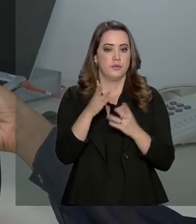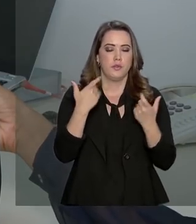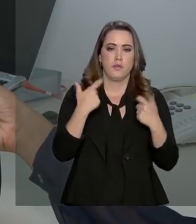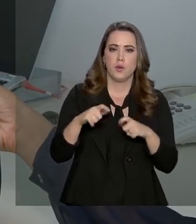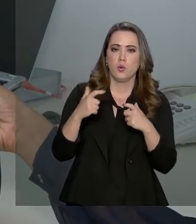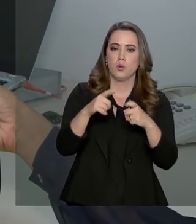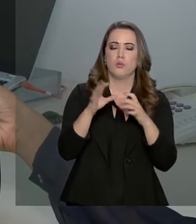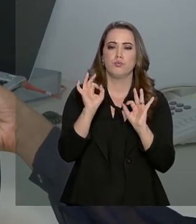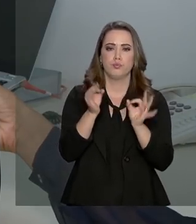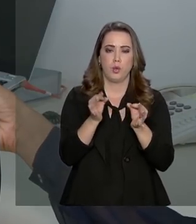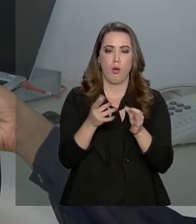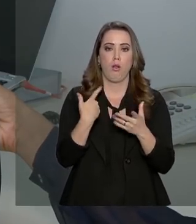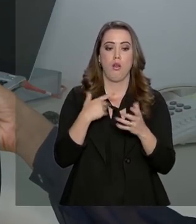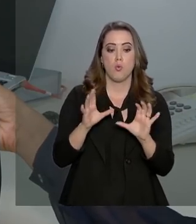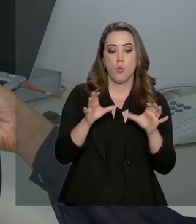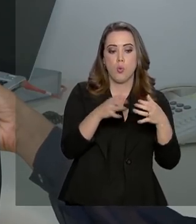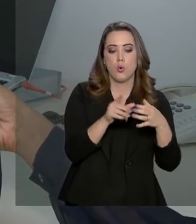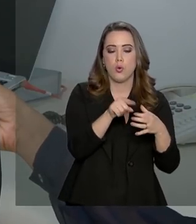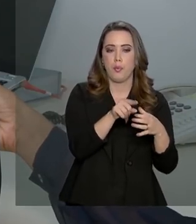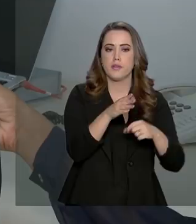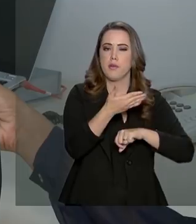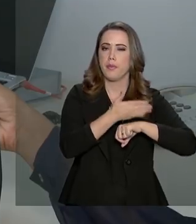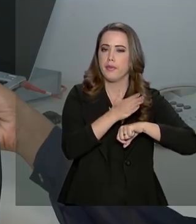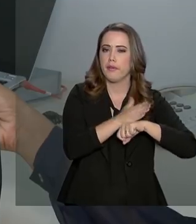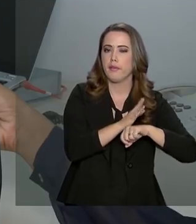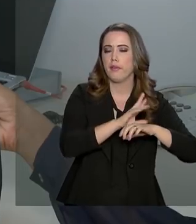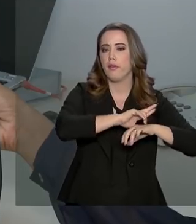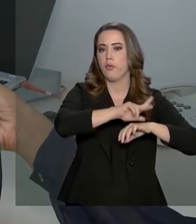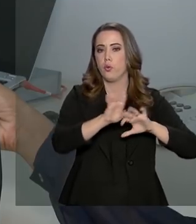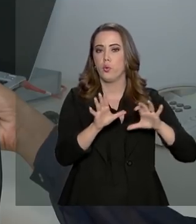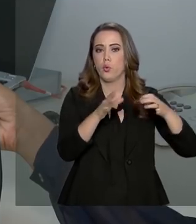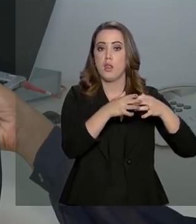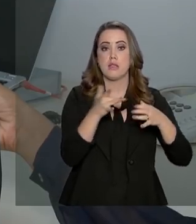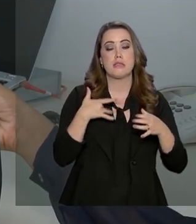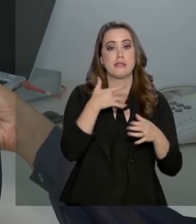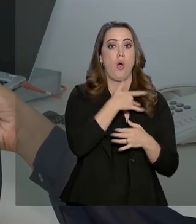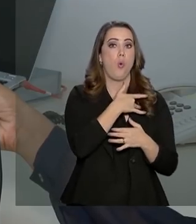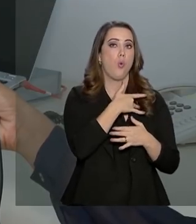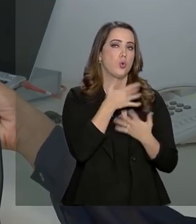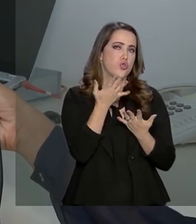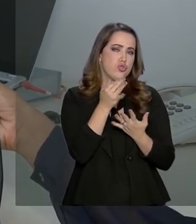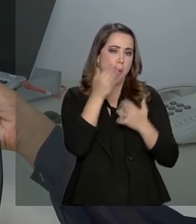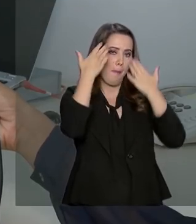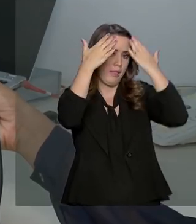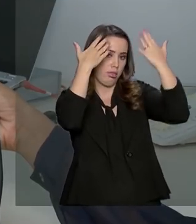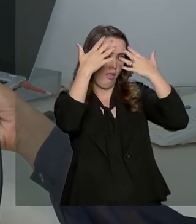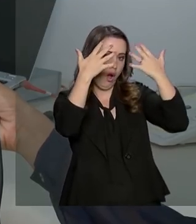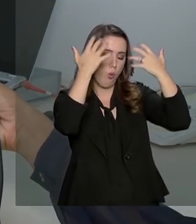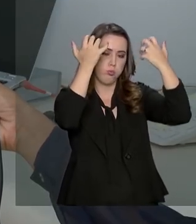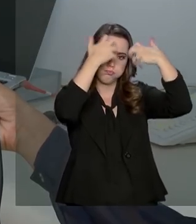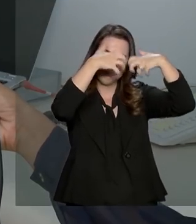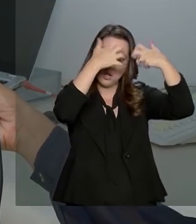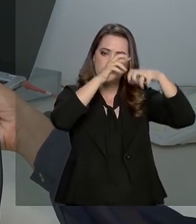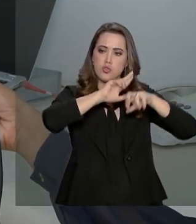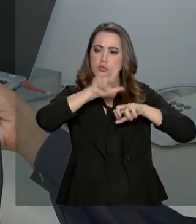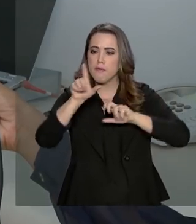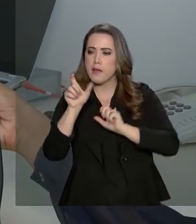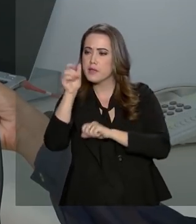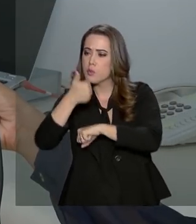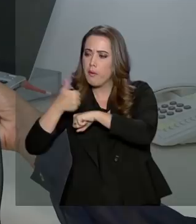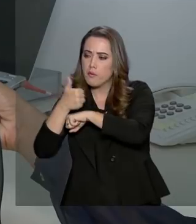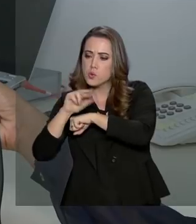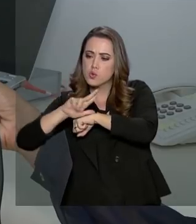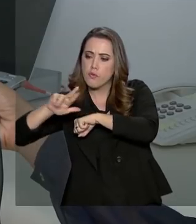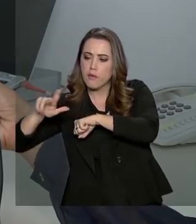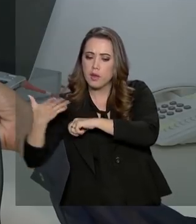determinada área. Então, por exemplo, residência multiprofissional em saúde mental. Então, os profissionais vão se especializar